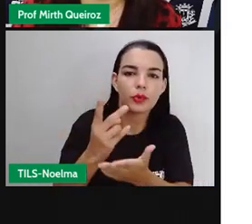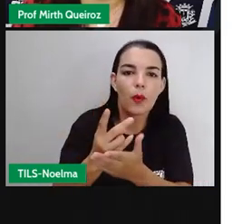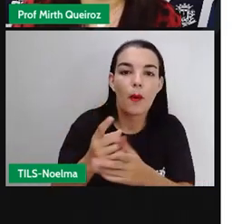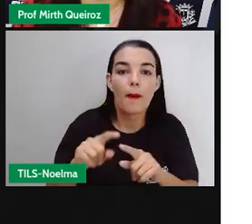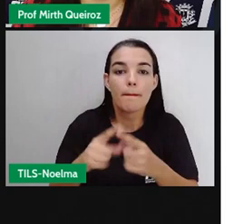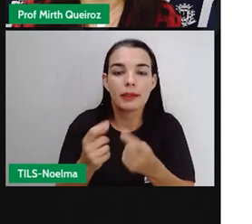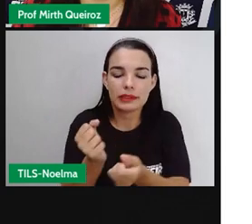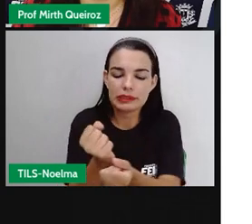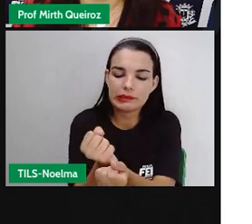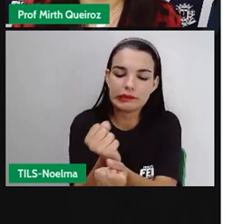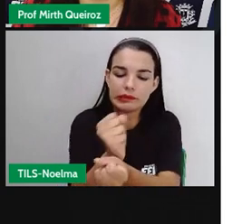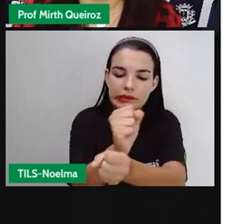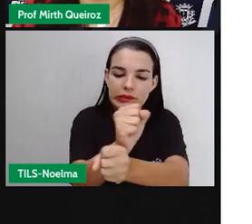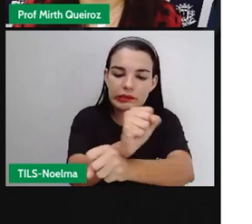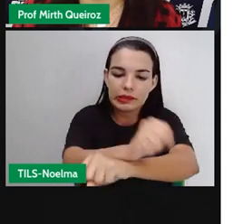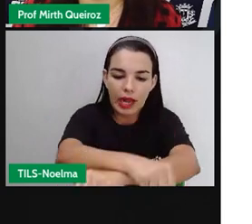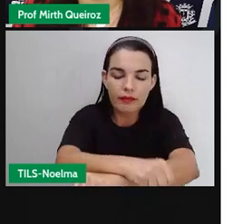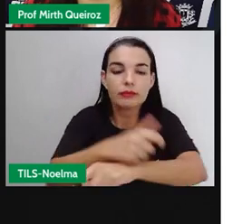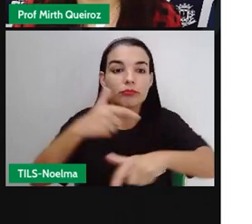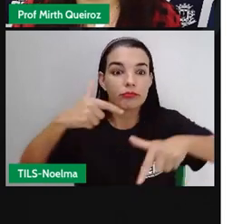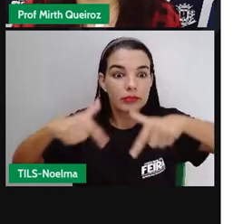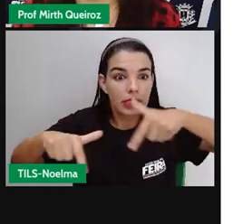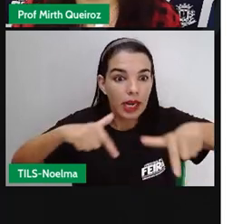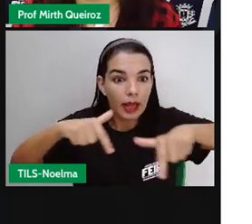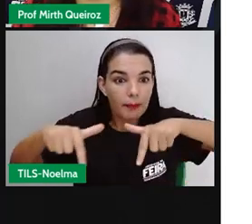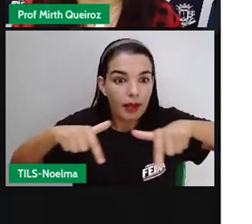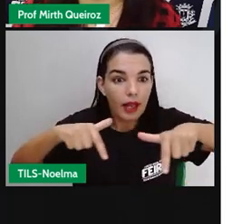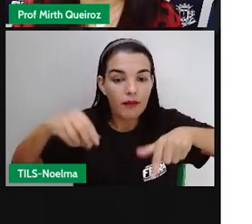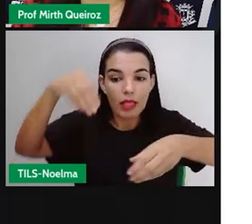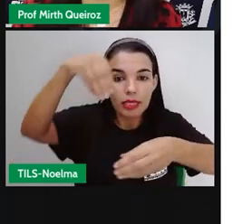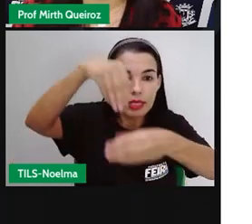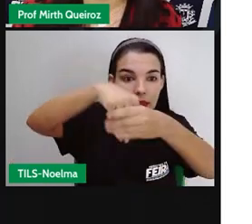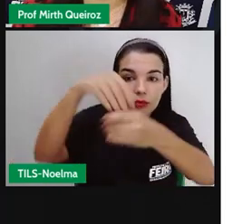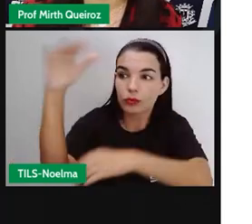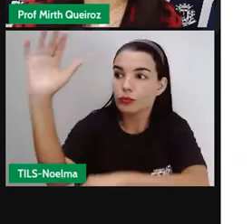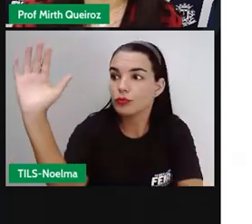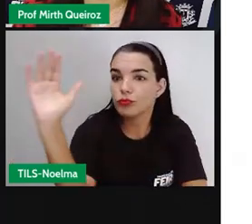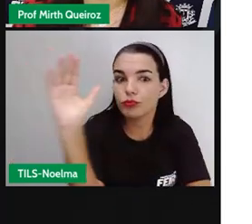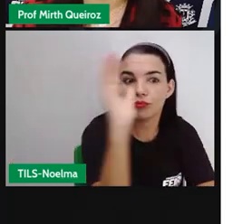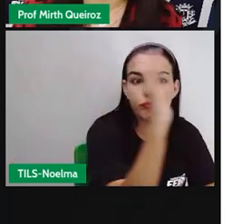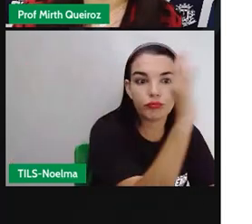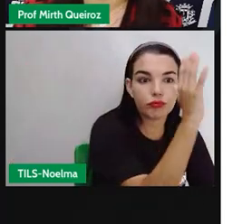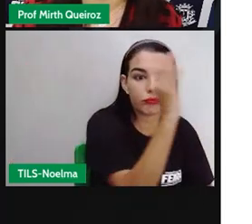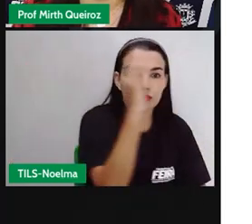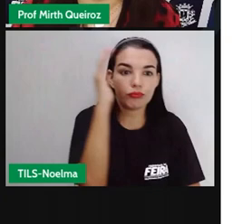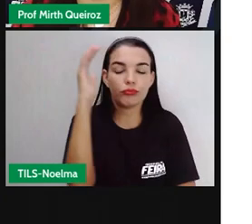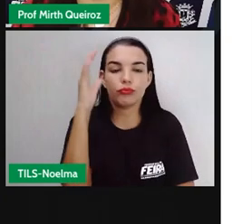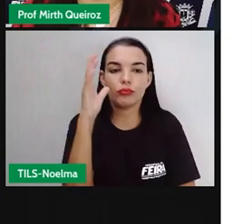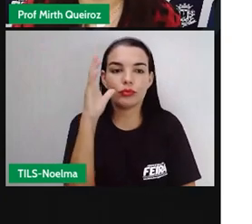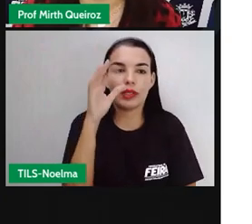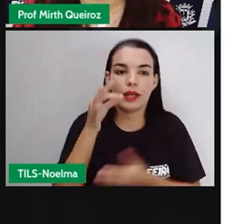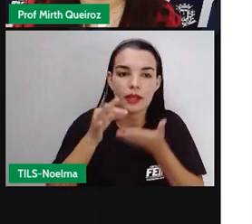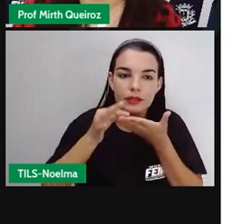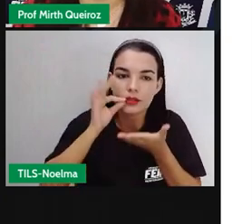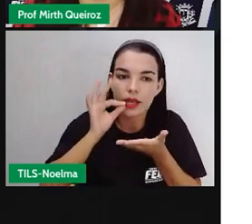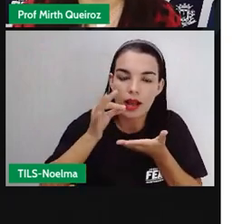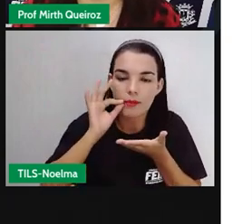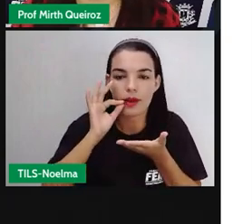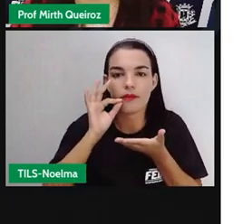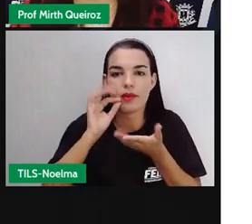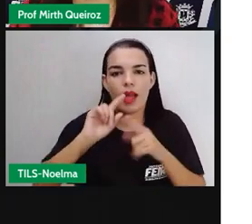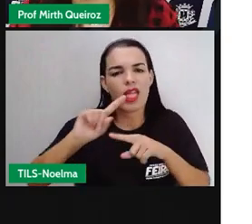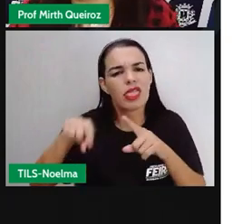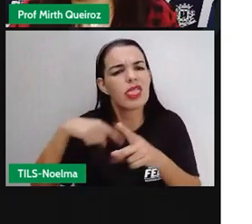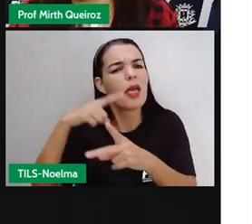trabalhavam dentro desses cafezais, e aí a gente vai ver mais para frente que depois que se começaram os movimentos para